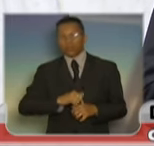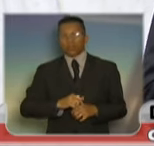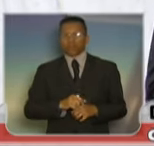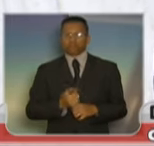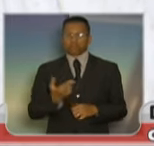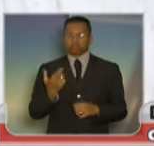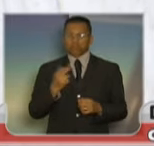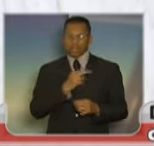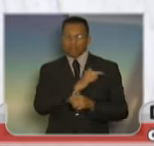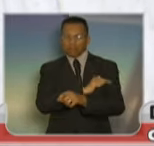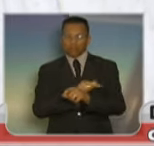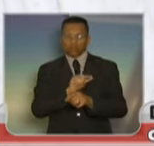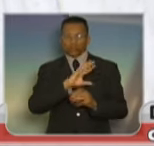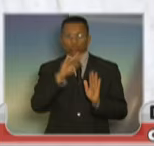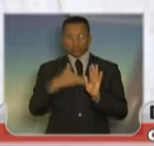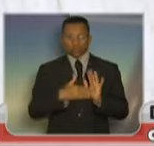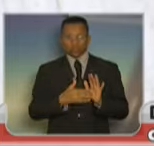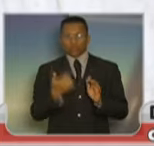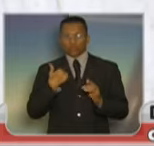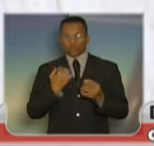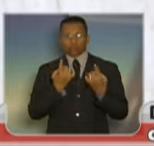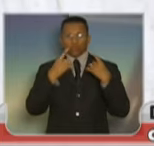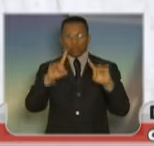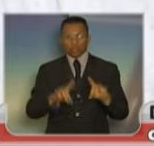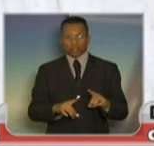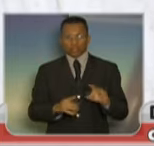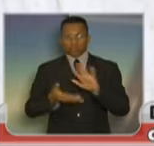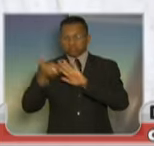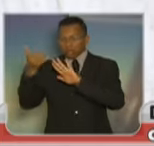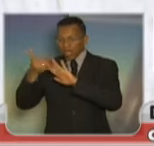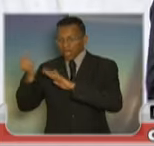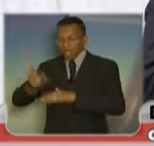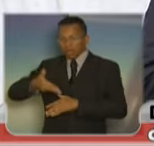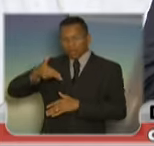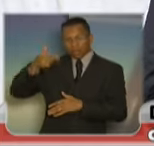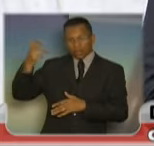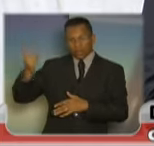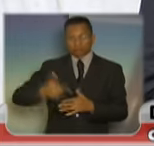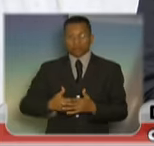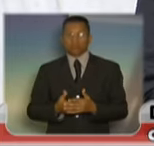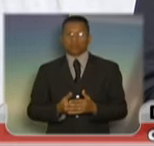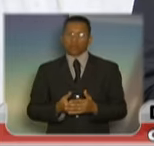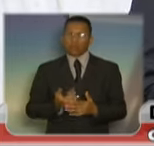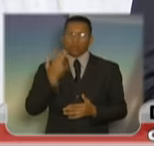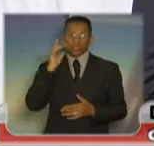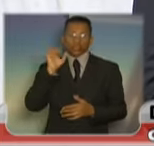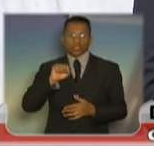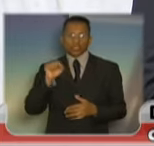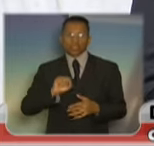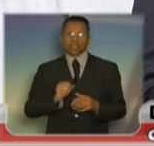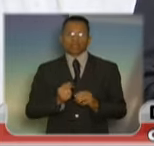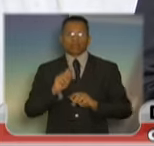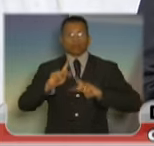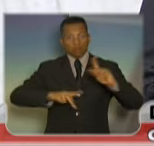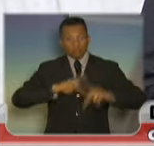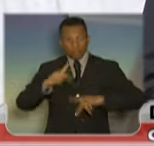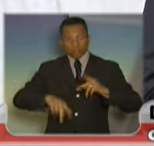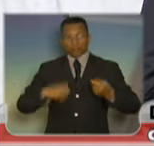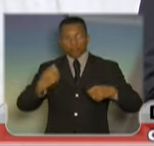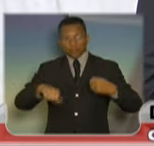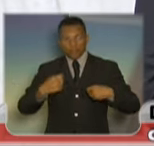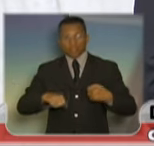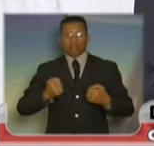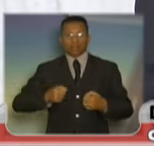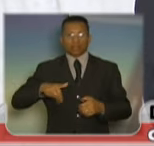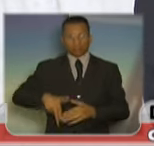aspecto, mas eu sou frontalmente contra o desarmamento da população. Eu sou favorável, sim, à população ter o direito de se defender armada,